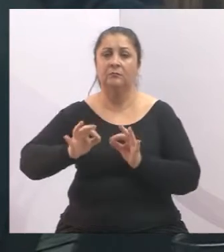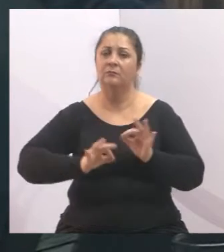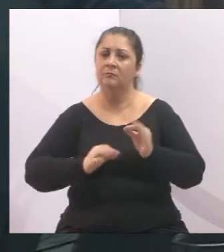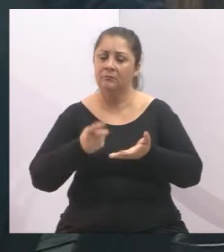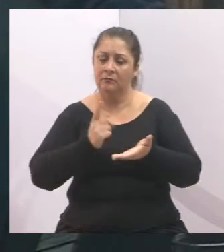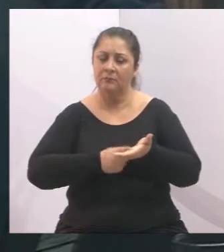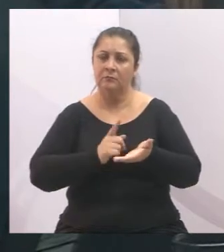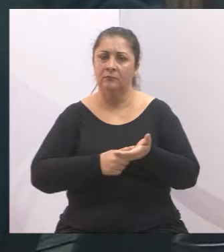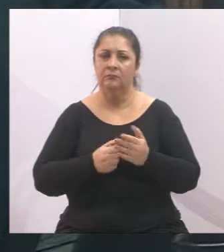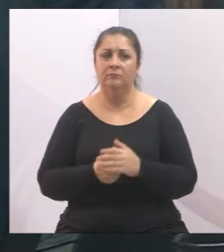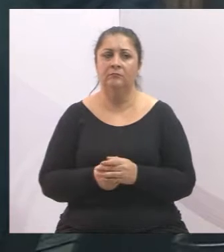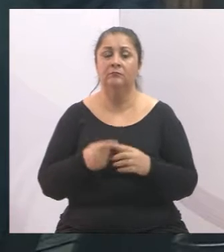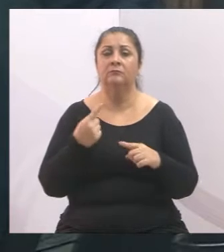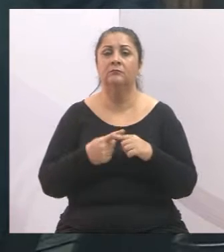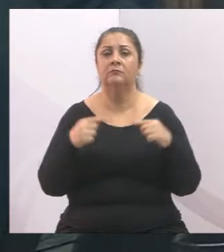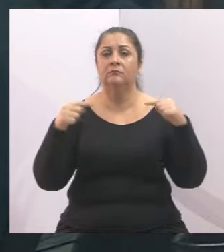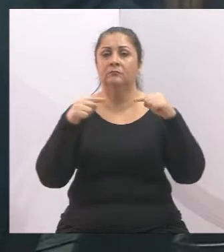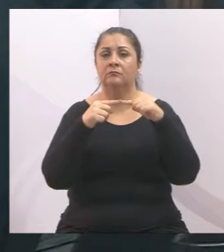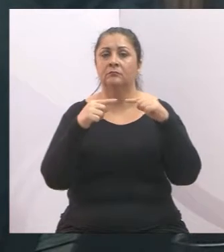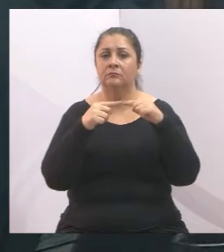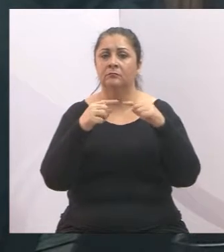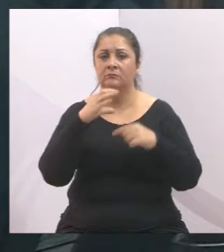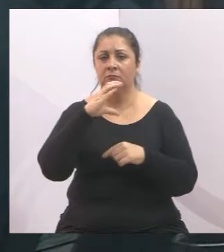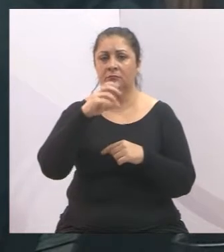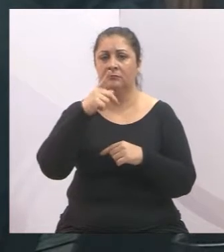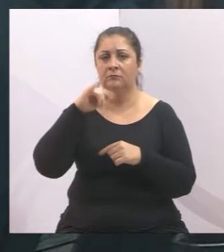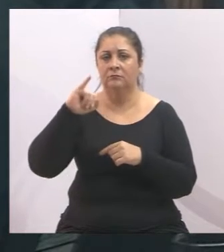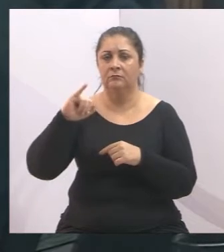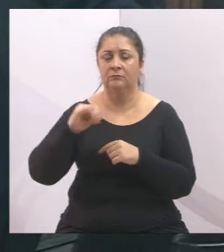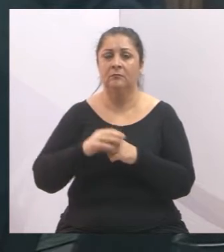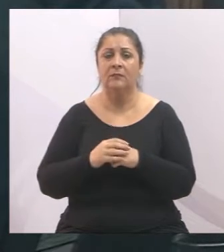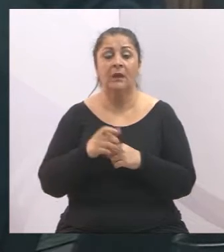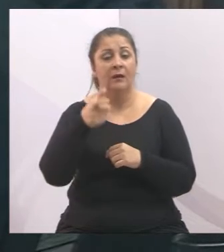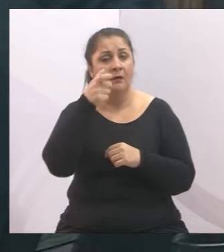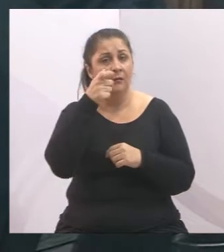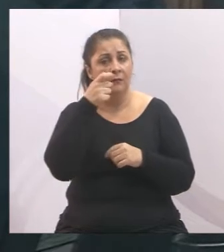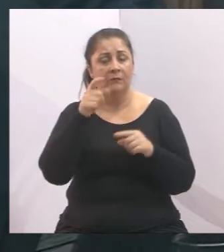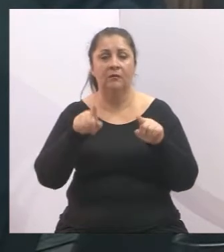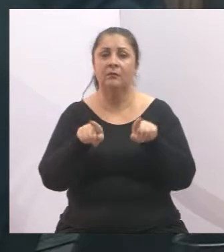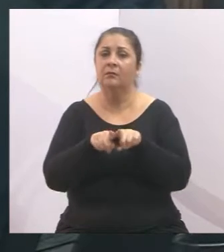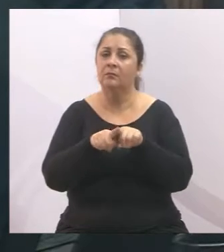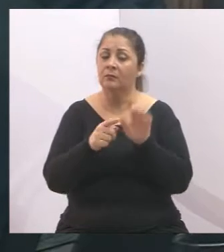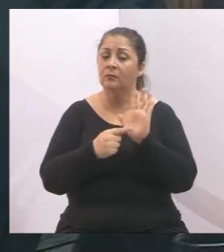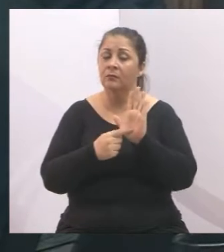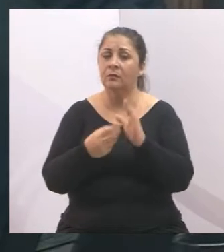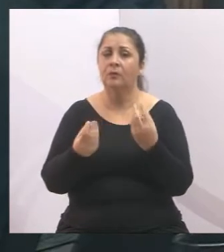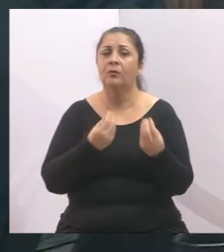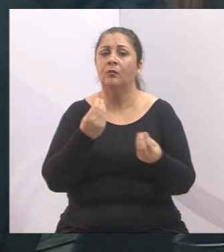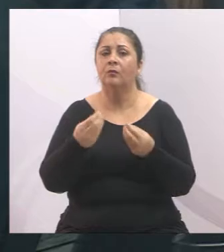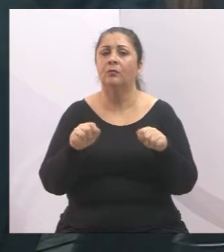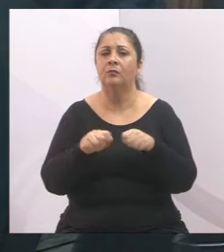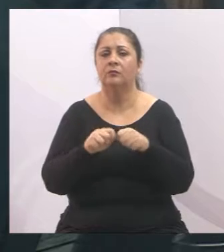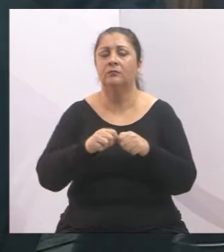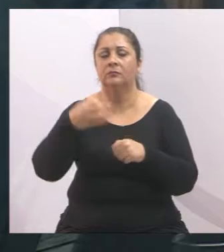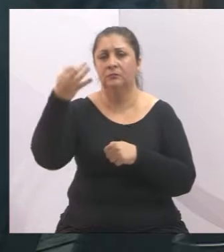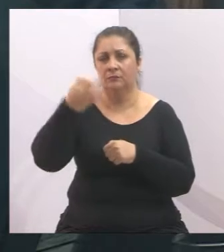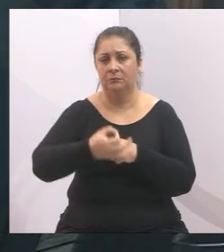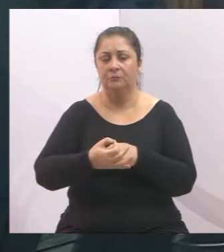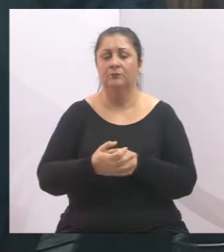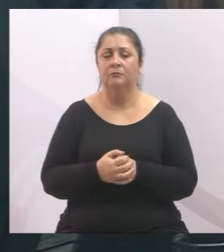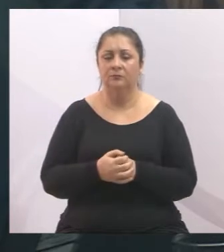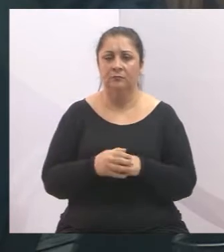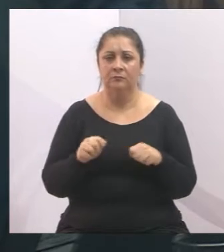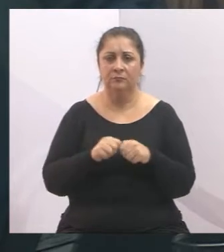esse contrato, porque o objetivo da CPI é apurar, mas ao mesmo tempo apontar caminhos para que a gente possa melhorar